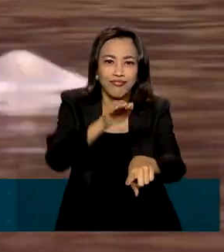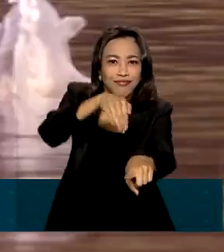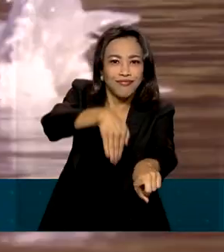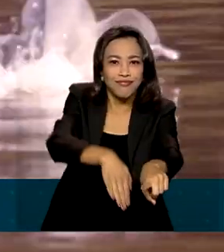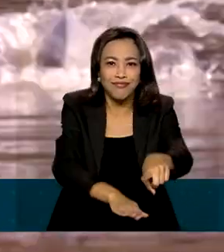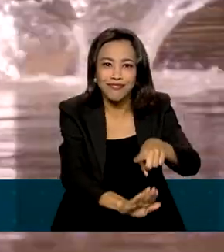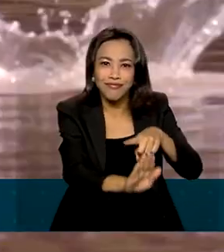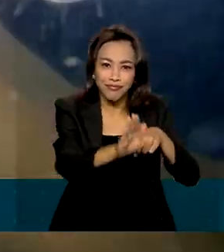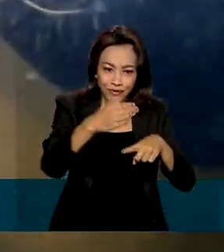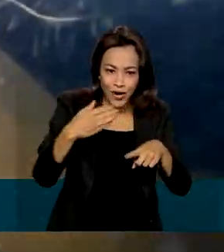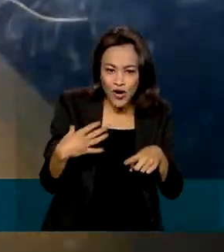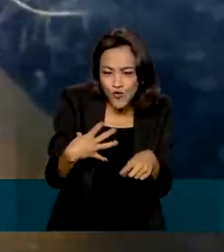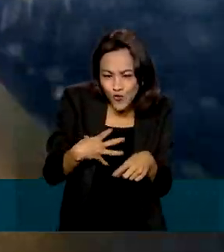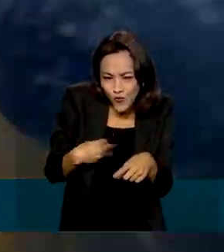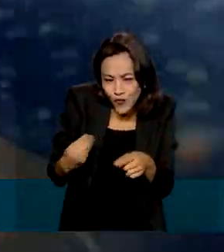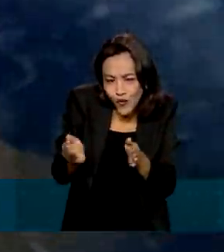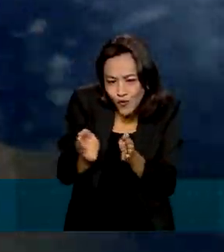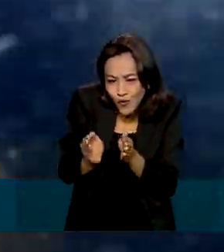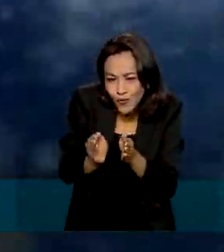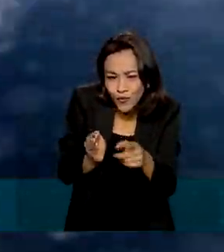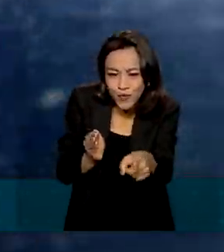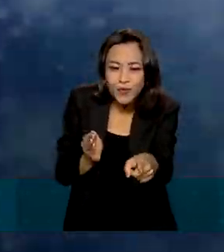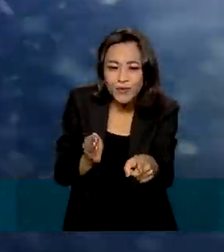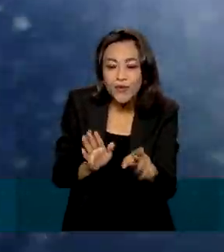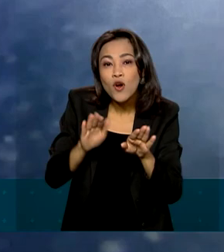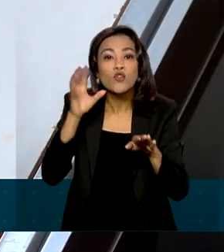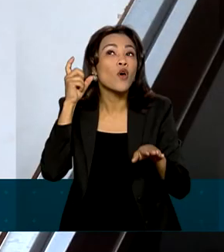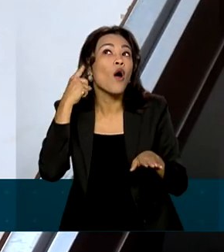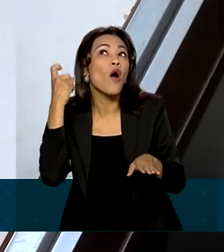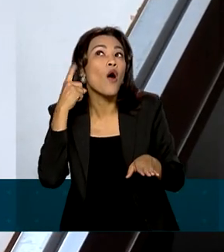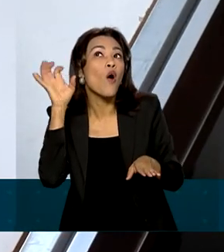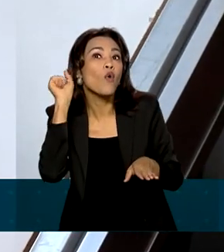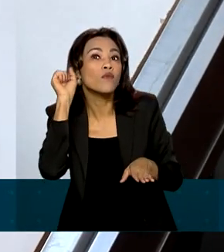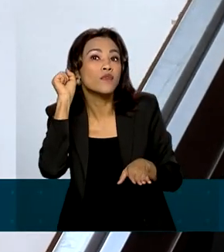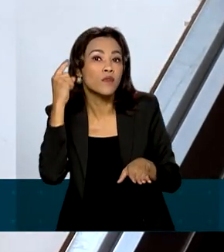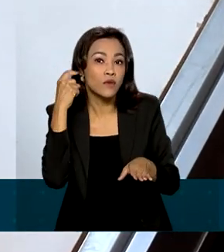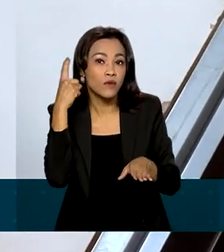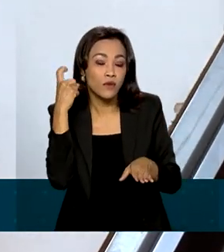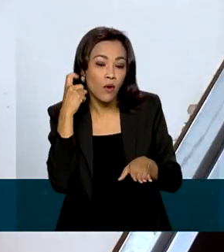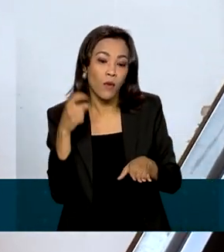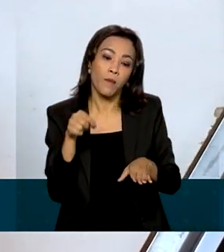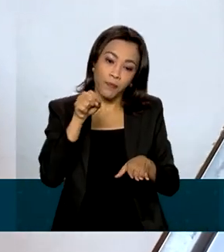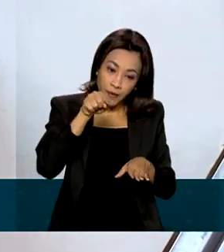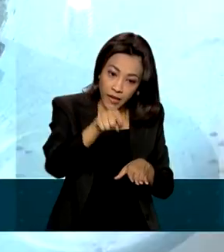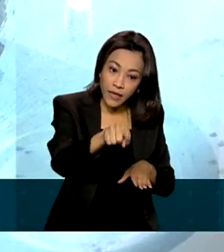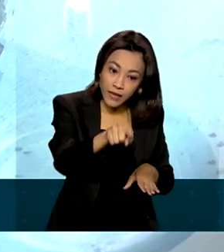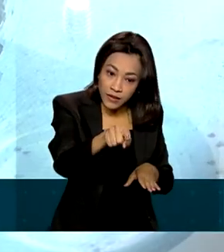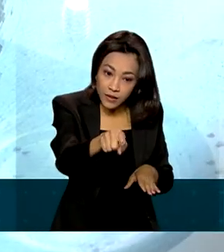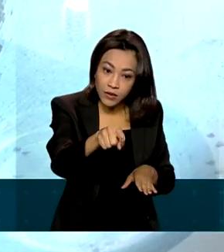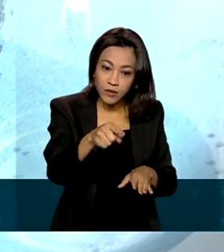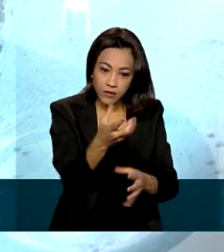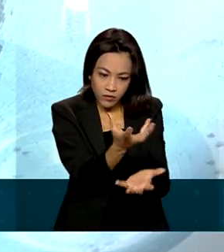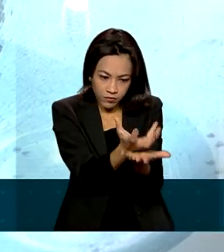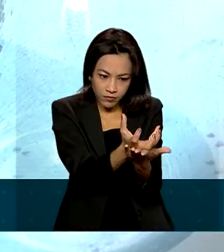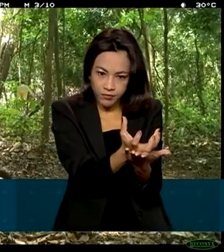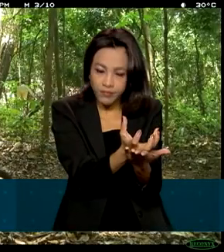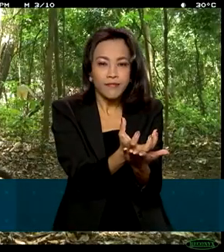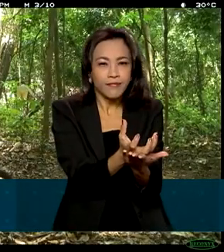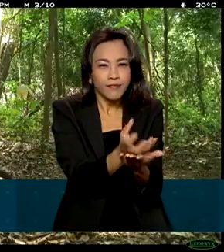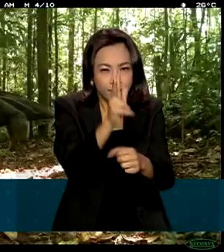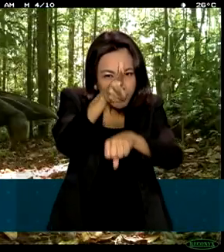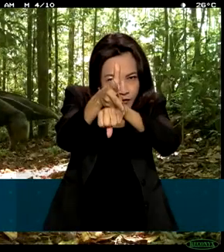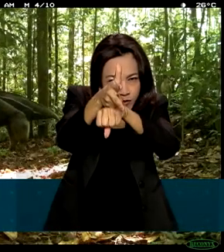aparentemente com um filhote, só a partir do som. As câmeras do Providence, chamadas módulos visuais,